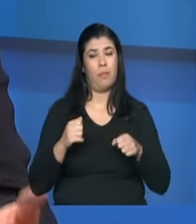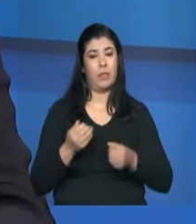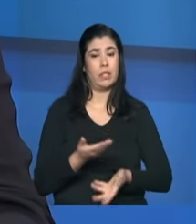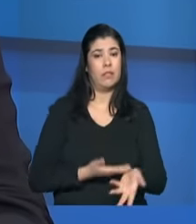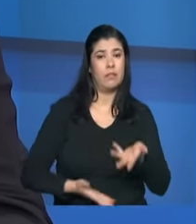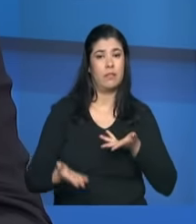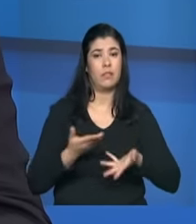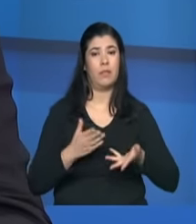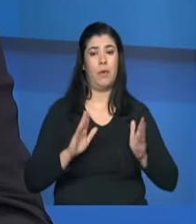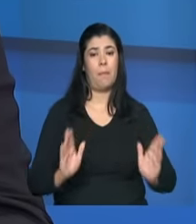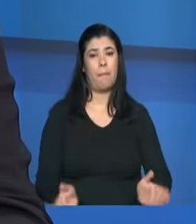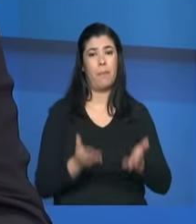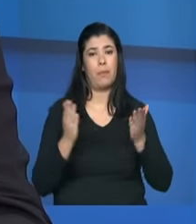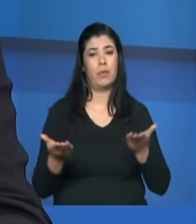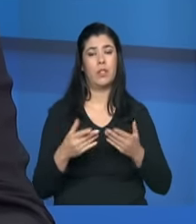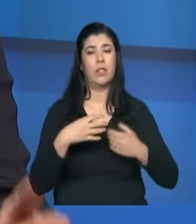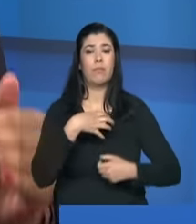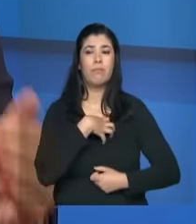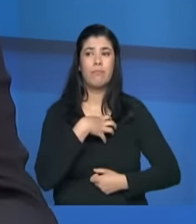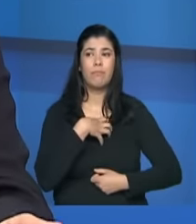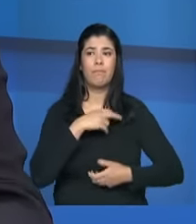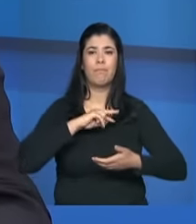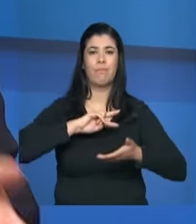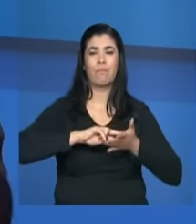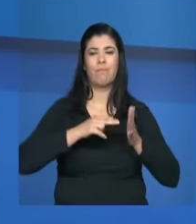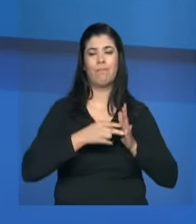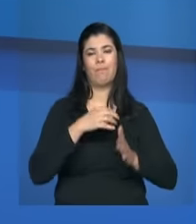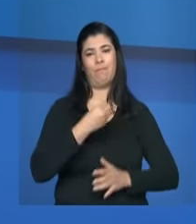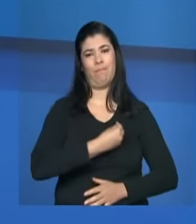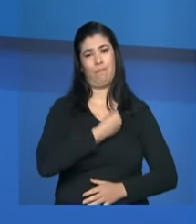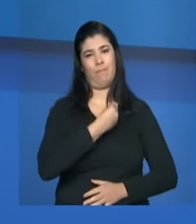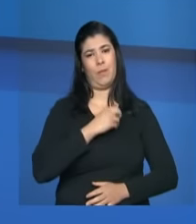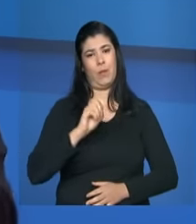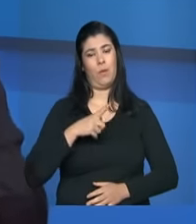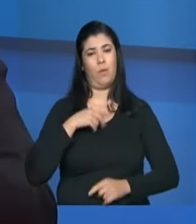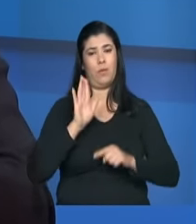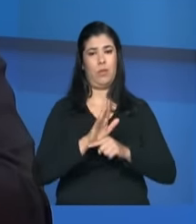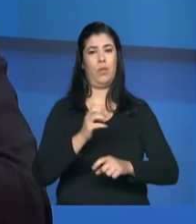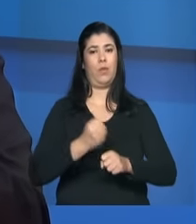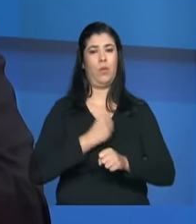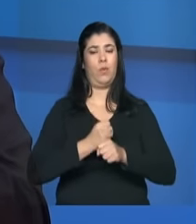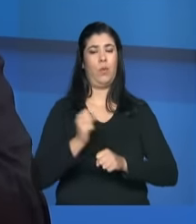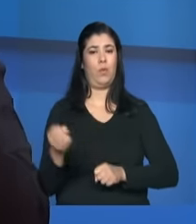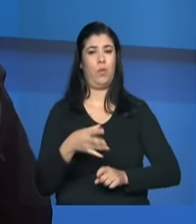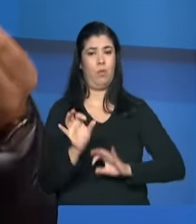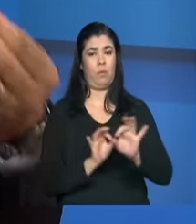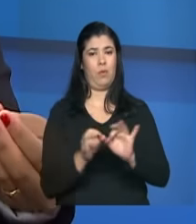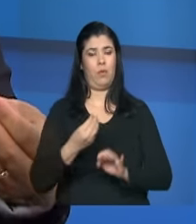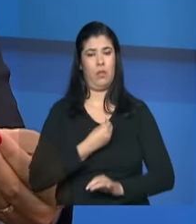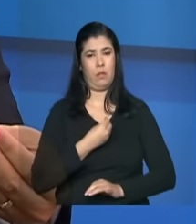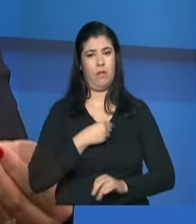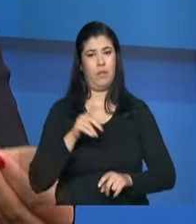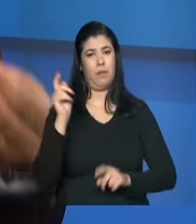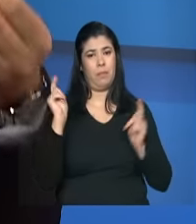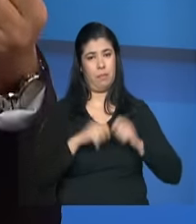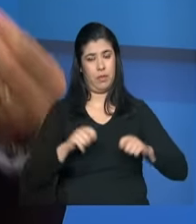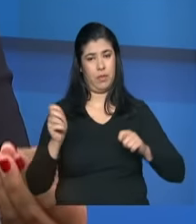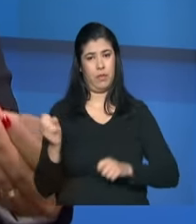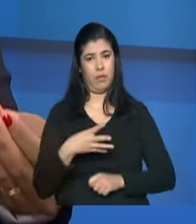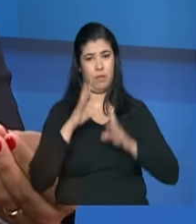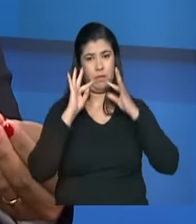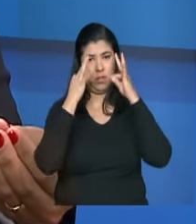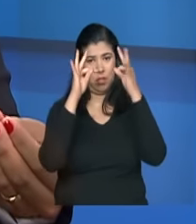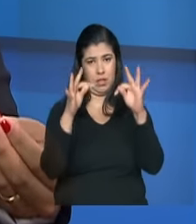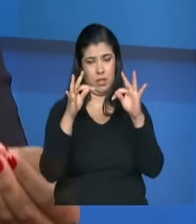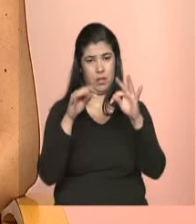reintegração para a família quando for possível né ou construir novos projetos de vida tudo isso só é possível com essa tecnologia que nós chamamos de